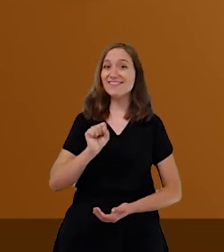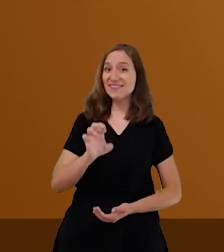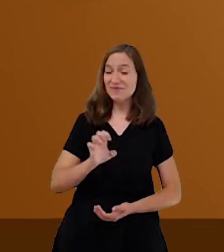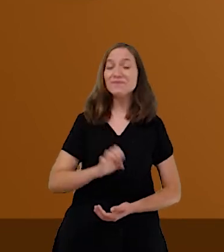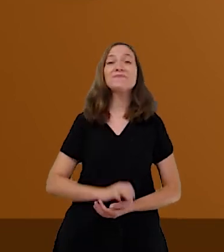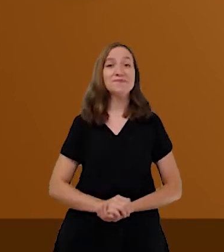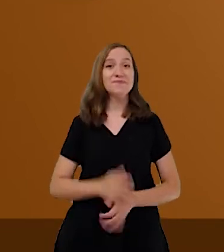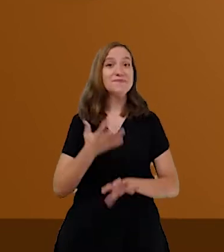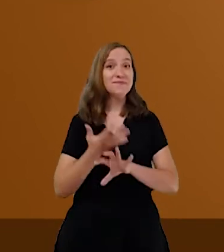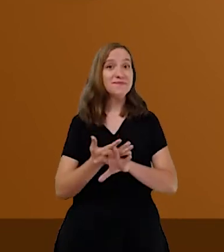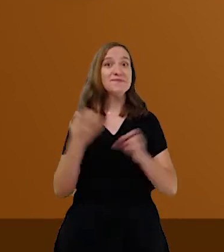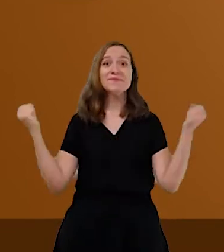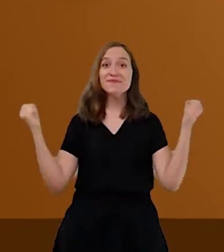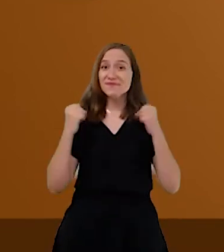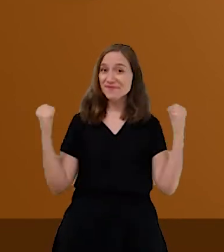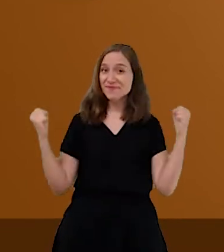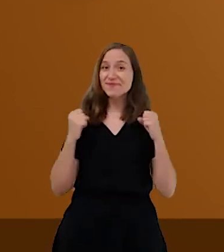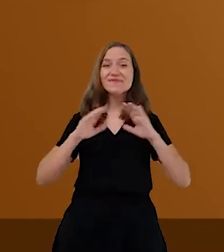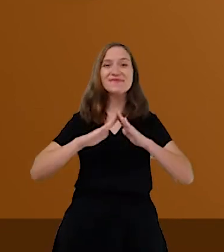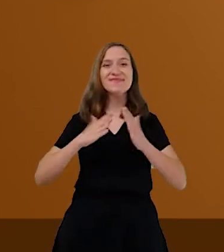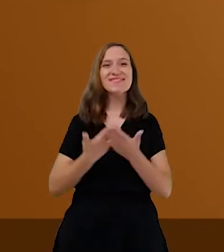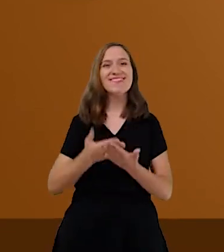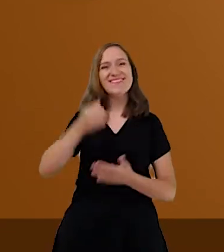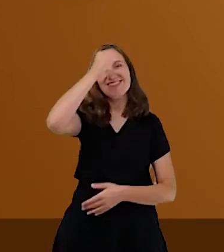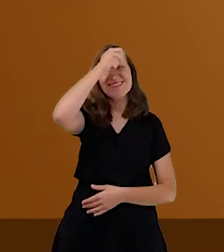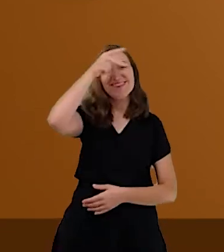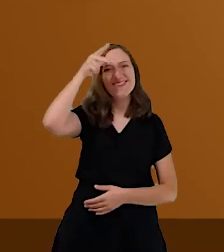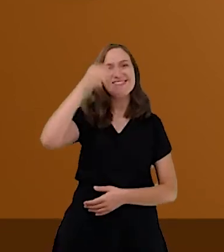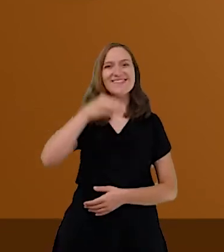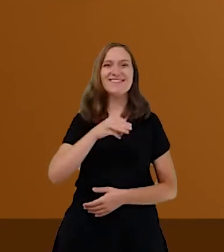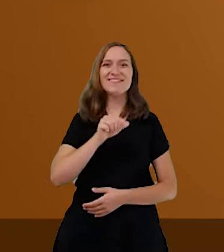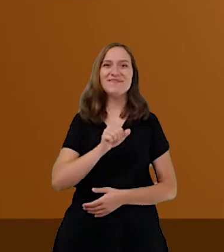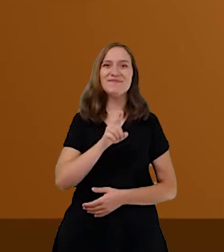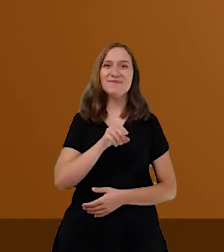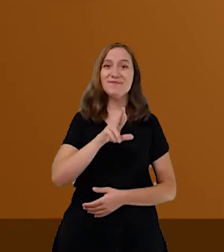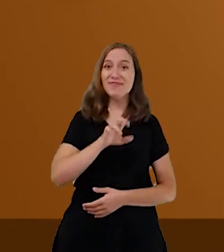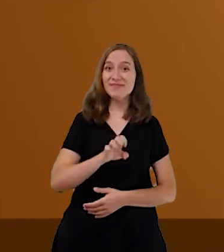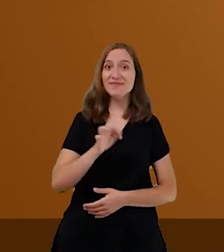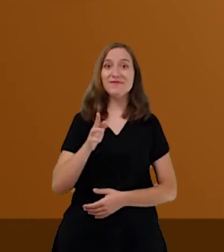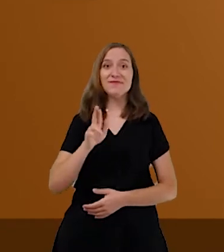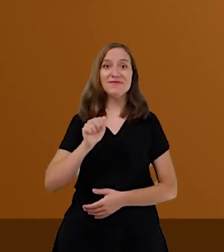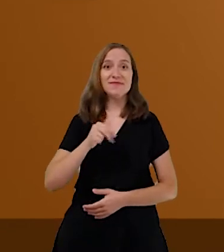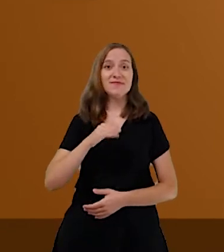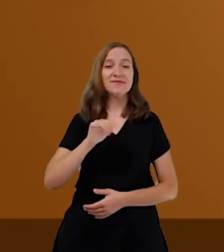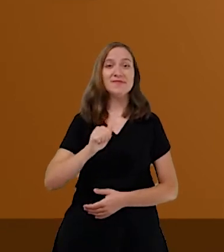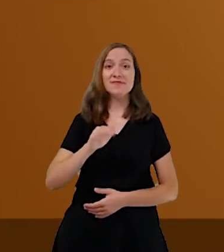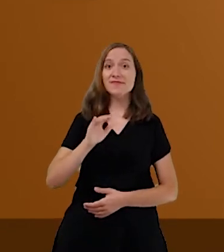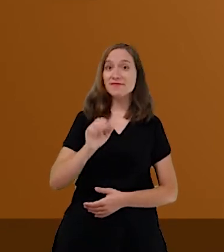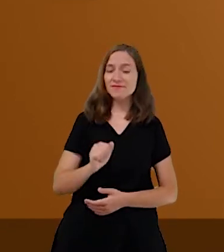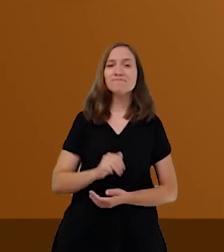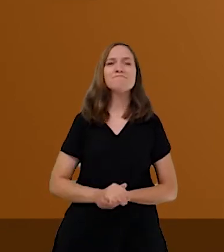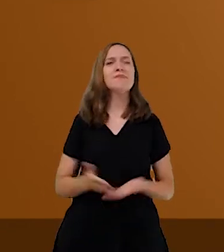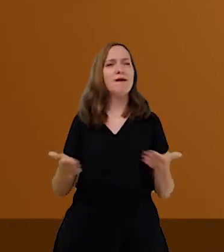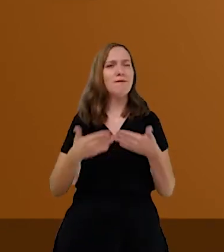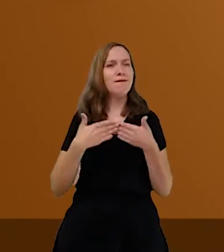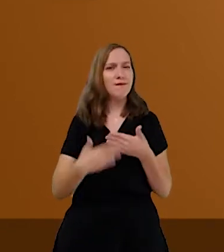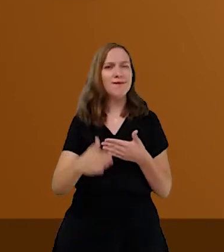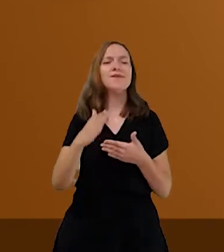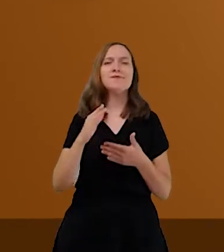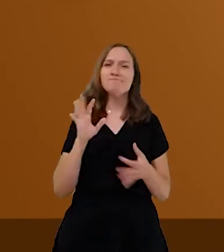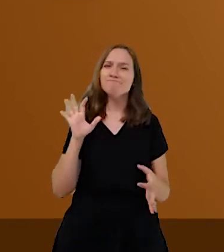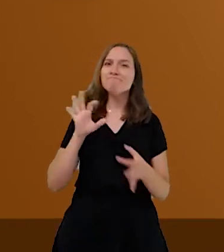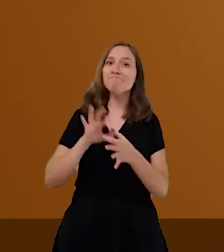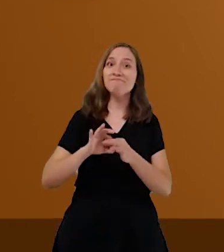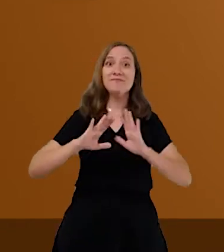professora de Educação Física da Escola Municipal Madre Francisca. E a partir de agora, estarei com vocês,